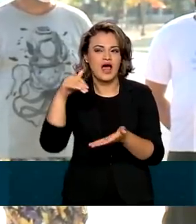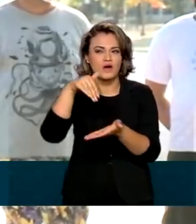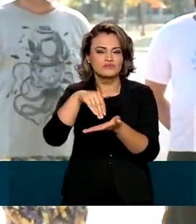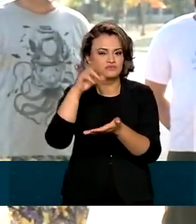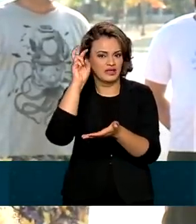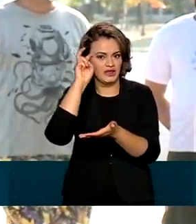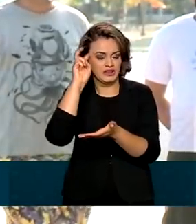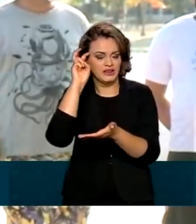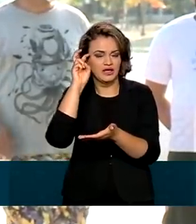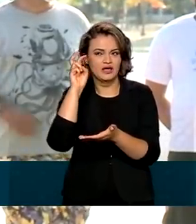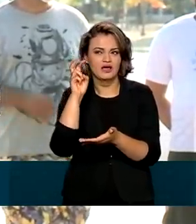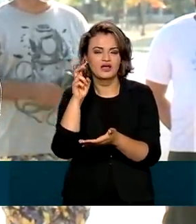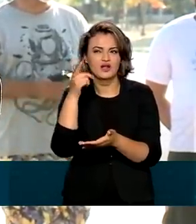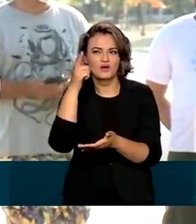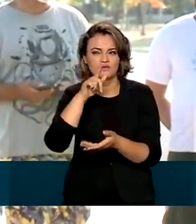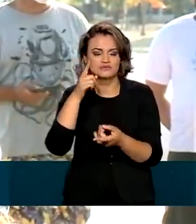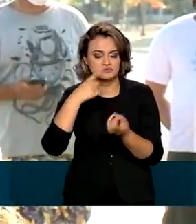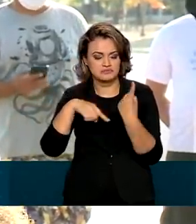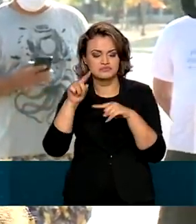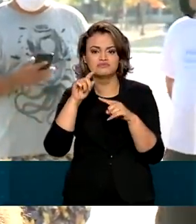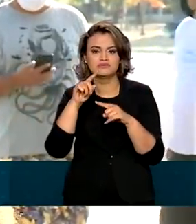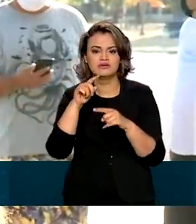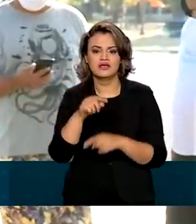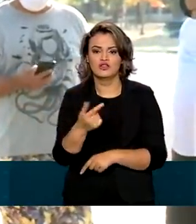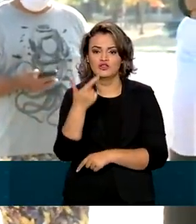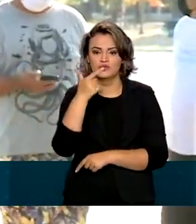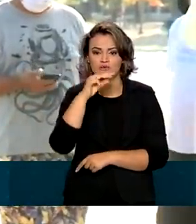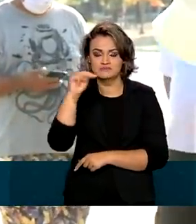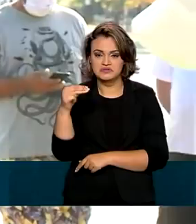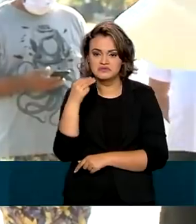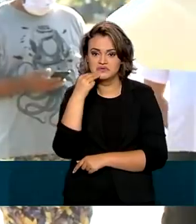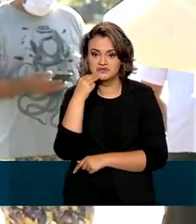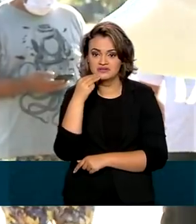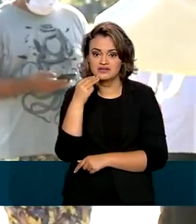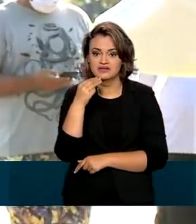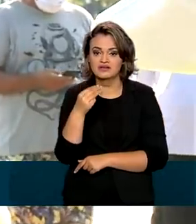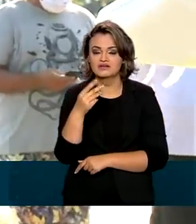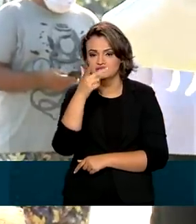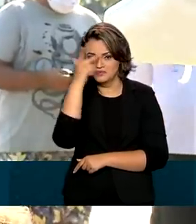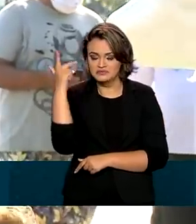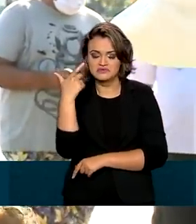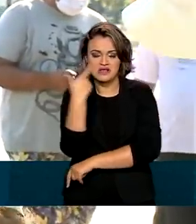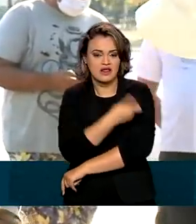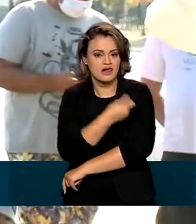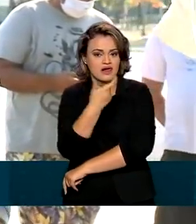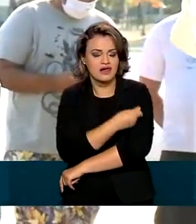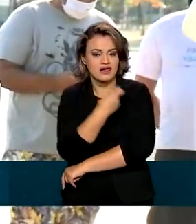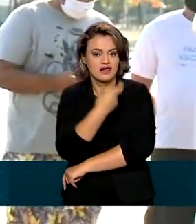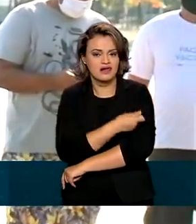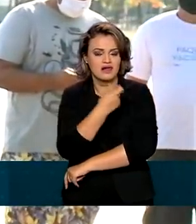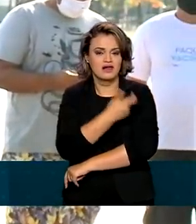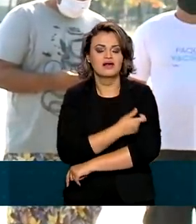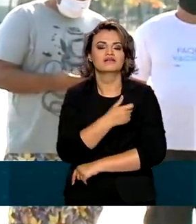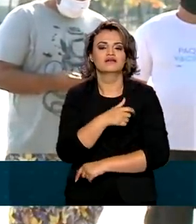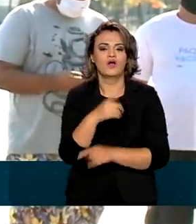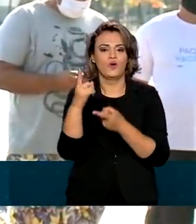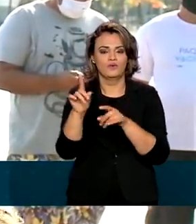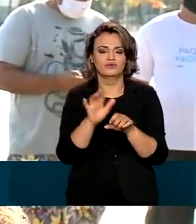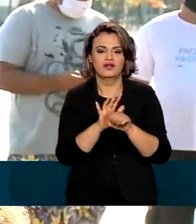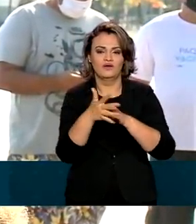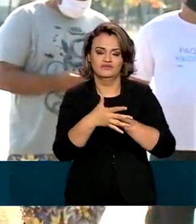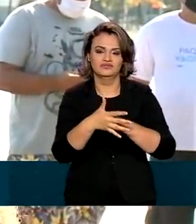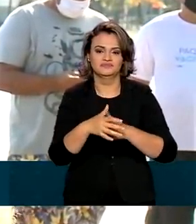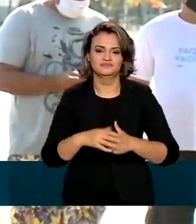-feira, nós superamos a marca de 2 milhões de brasileiros vacinados contra a